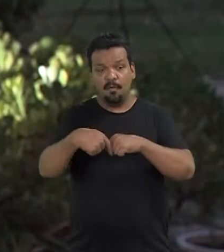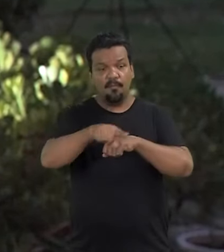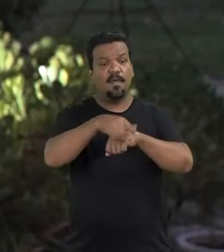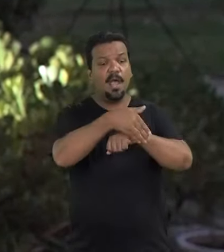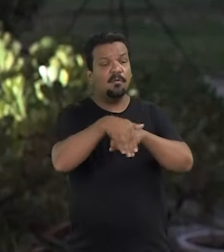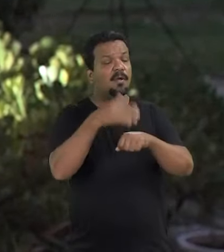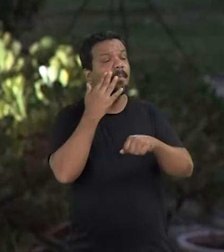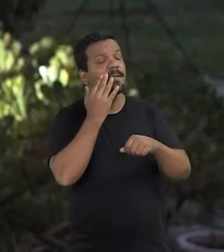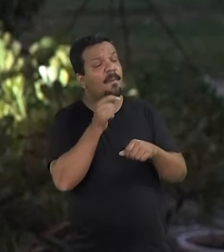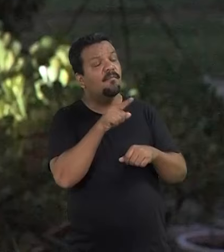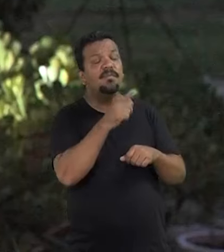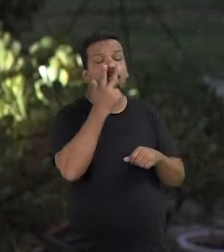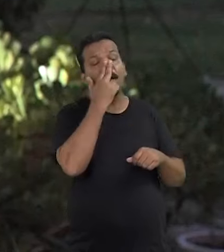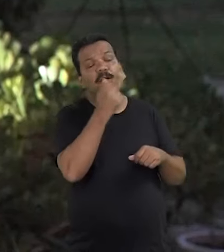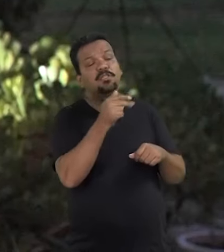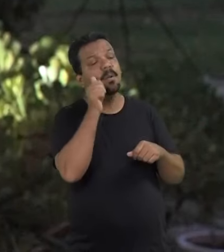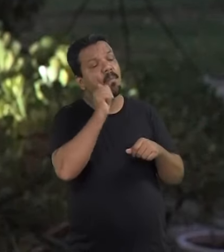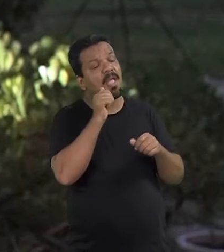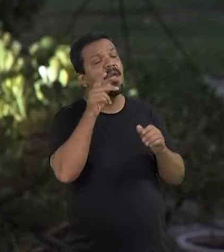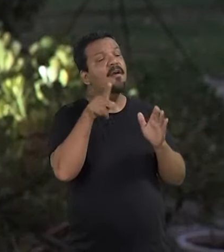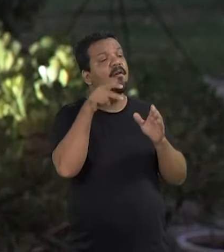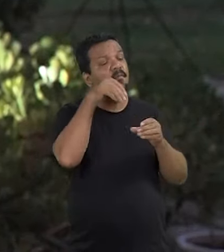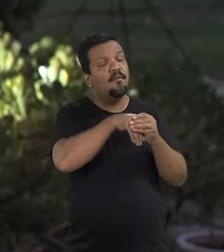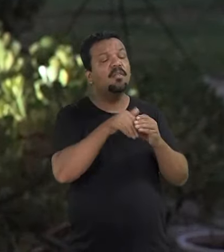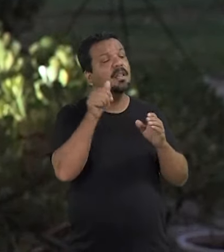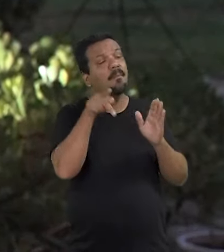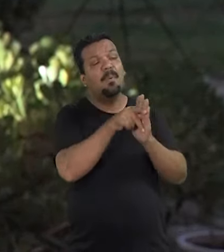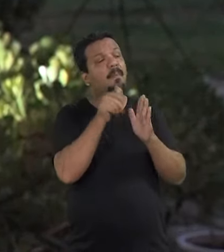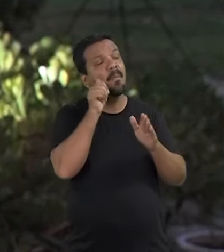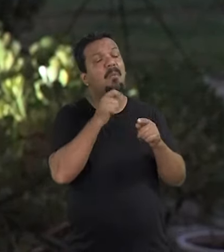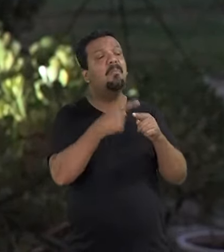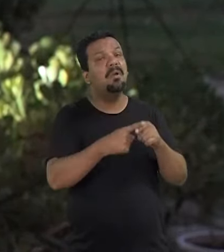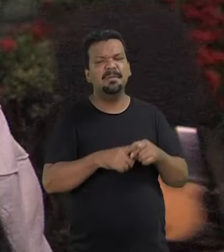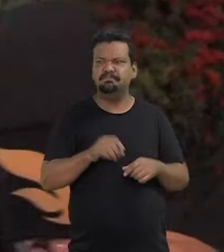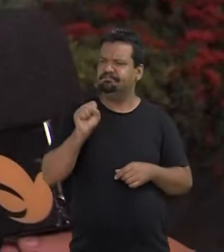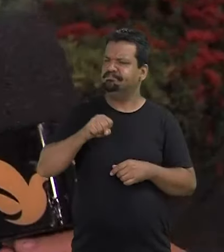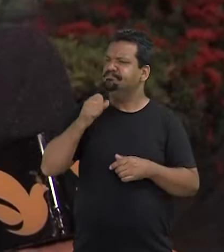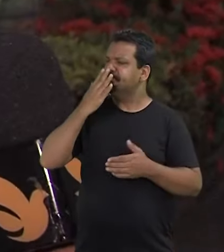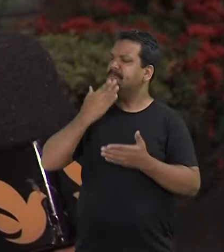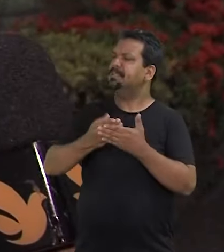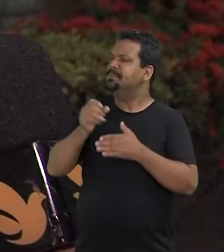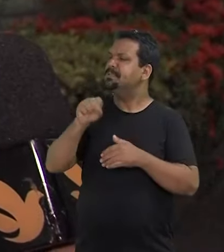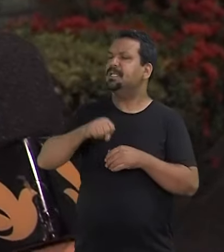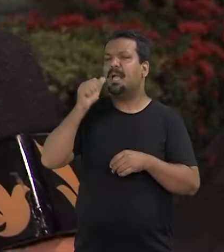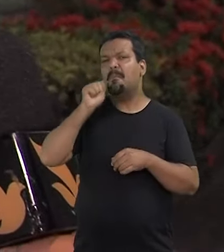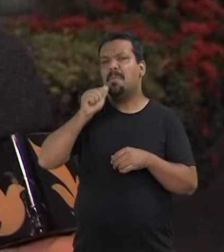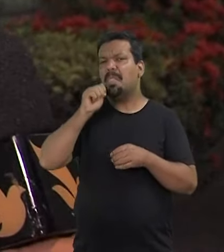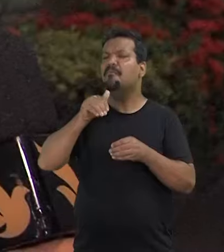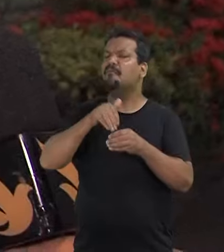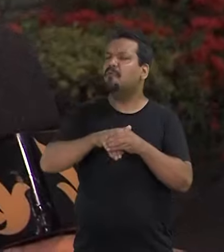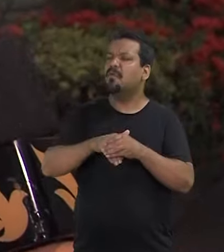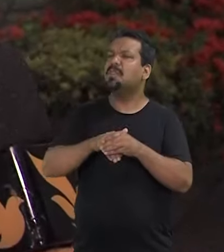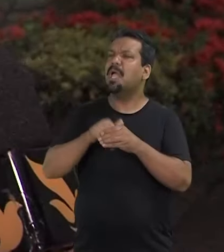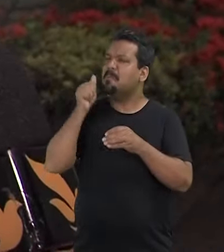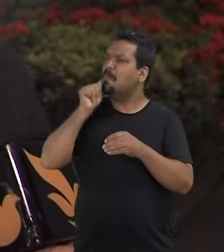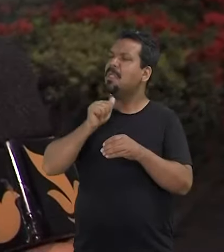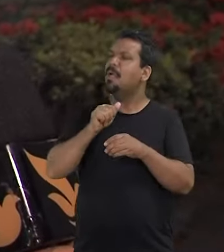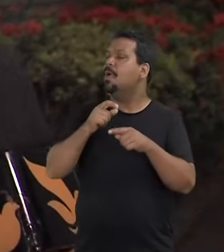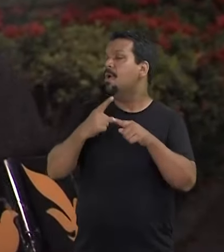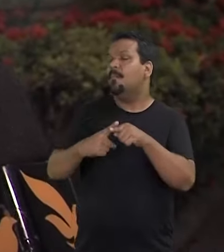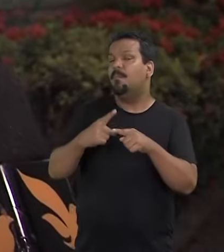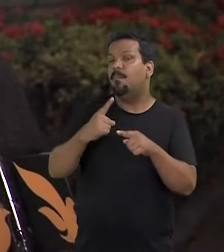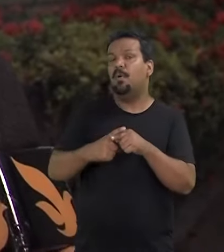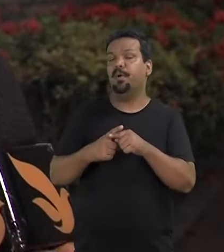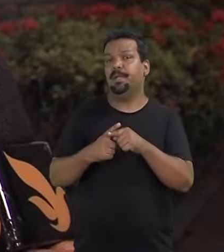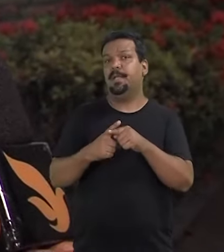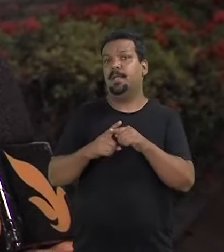do TVDH foi às ruas para saber. Você acha que mulher vota em mulher? Por quê? Sim, eu acredito sim que mulher vota sim mulher